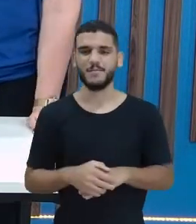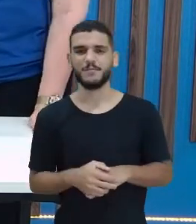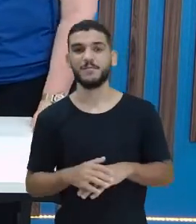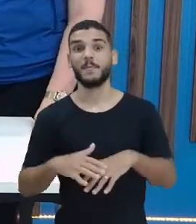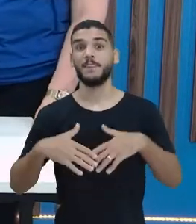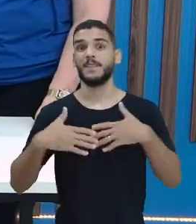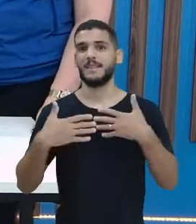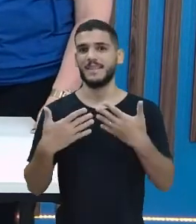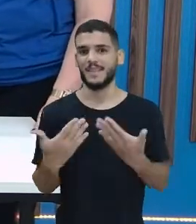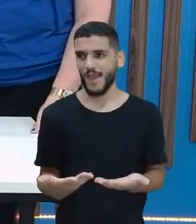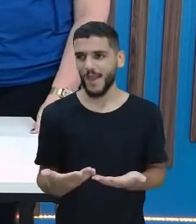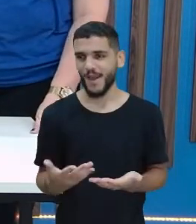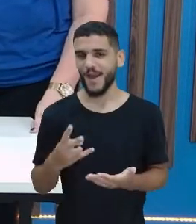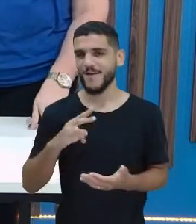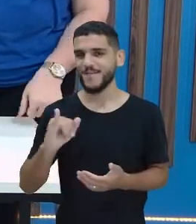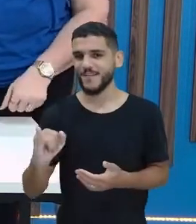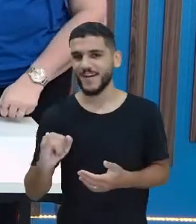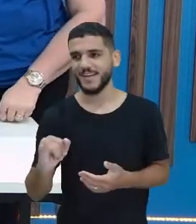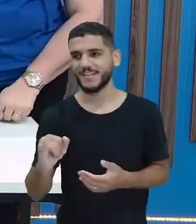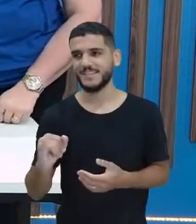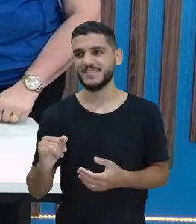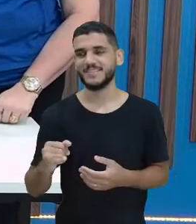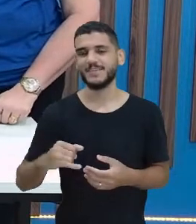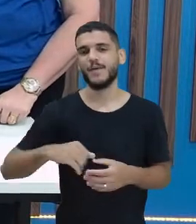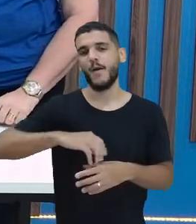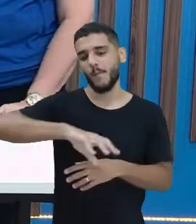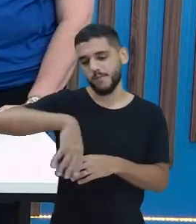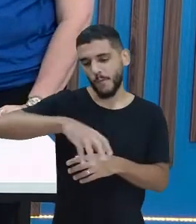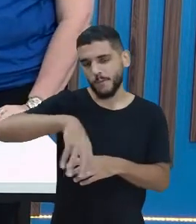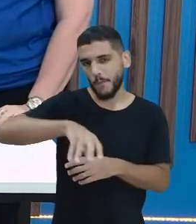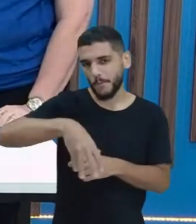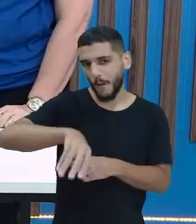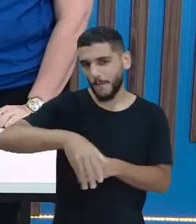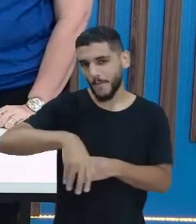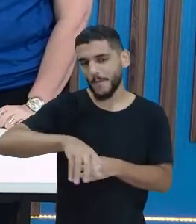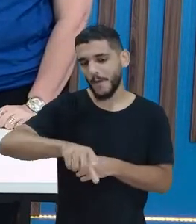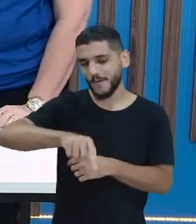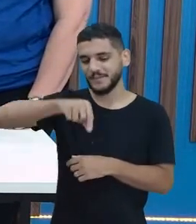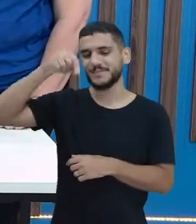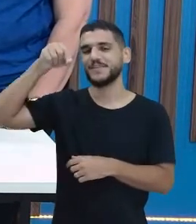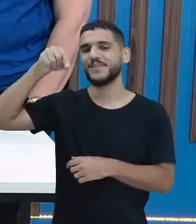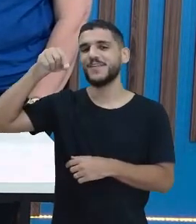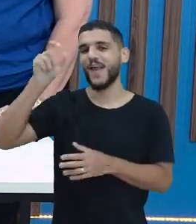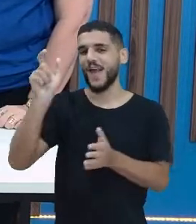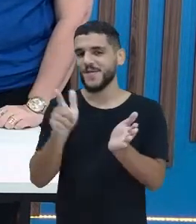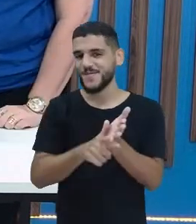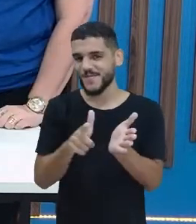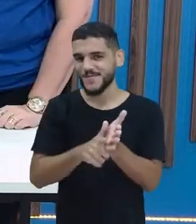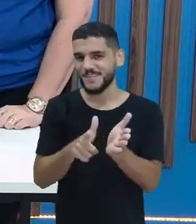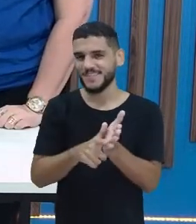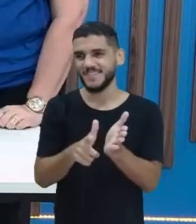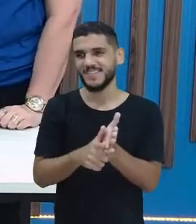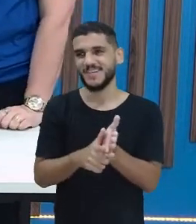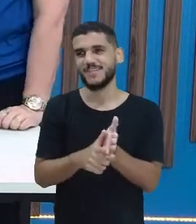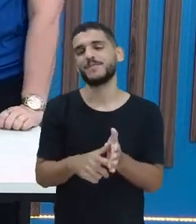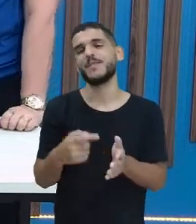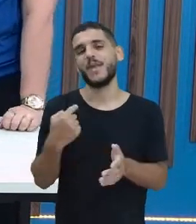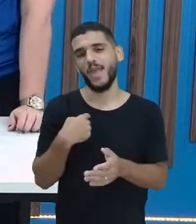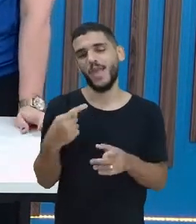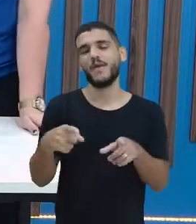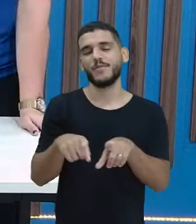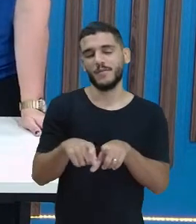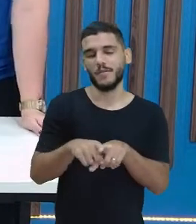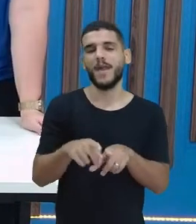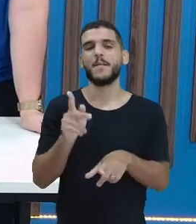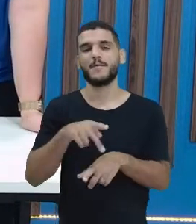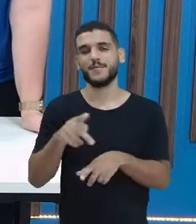aí, a gente vai colocar a mão aqui na latinha, misturar, né? Que eu vou misturar. Tirar um papelzinho. Tanto a professora Iris vai tirar um,